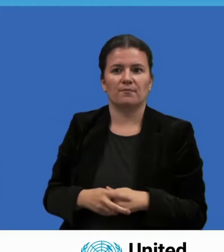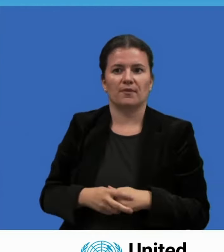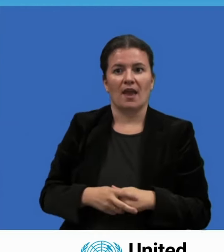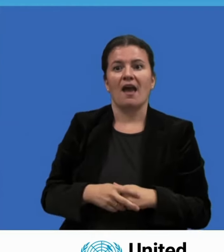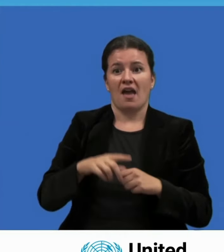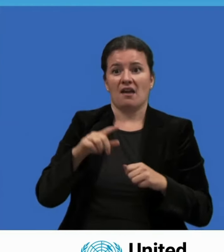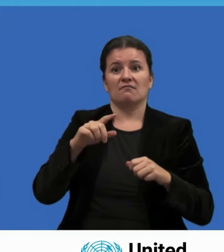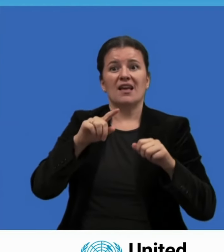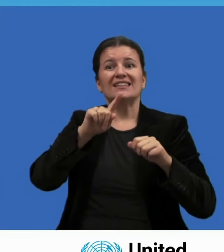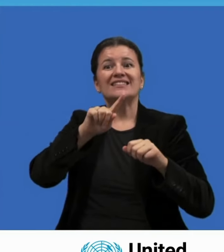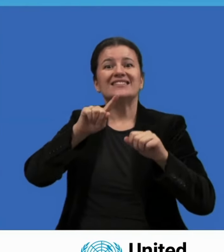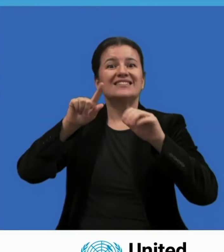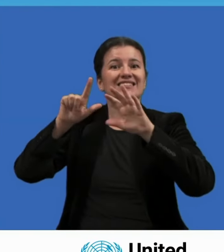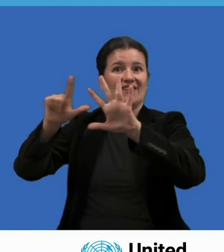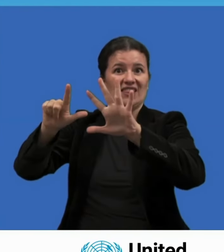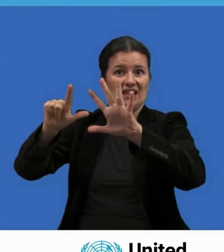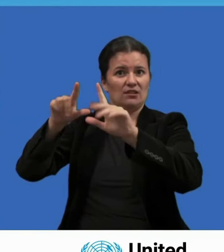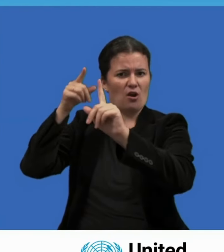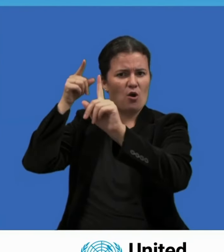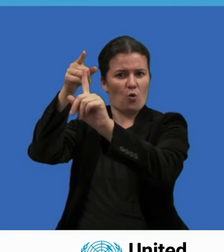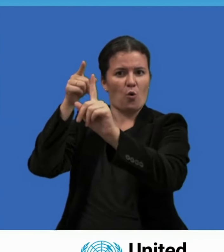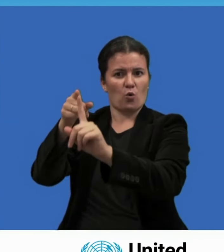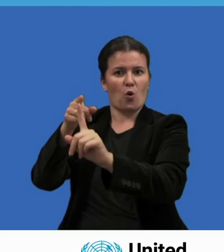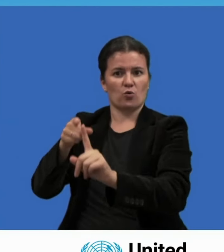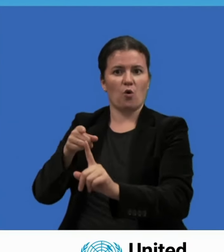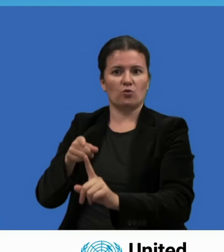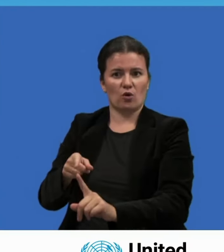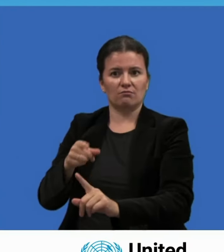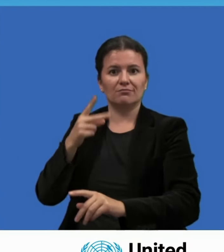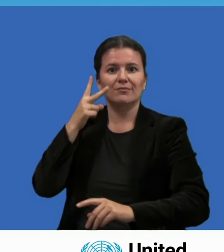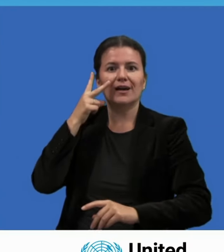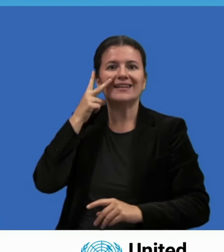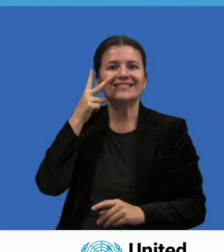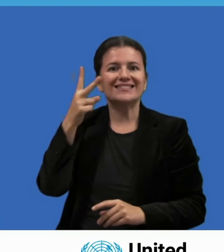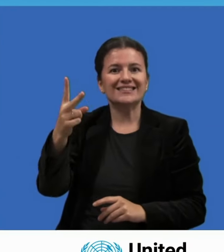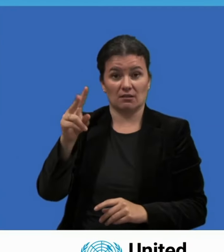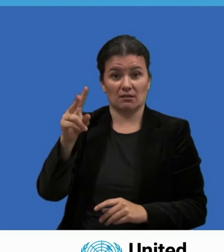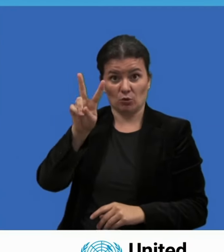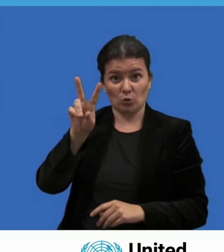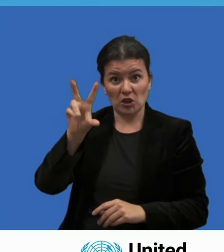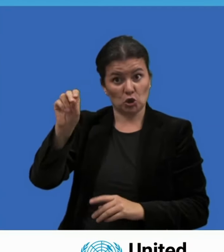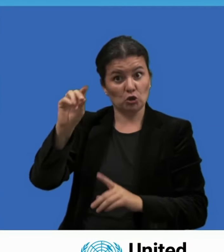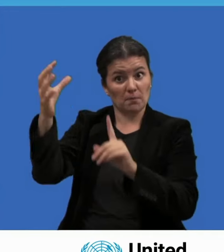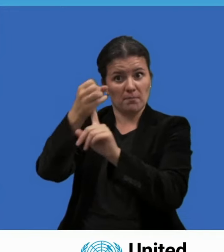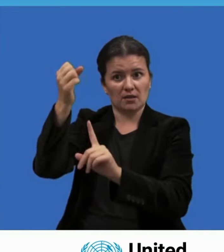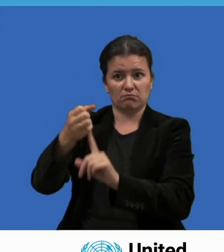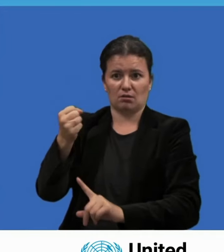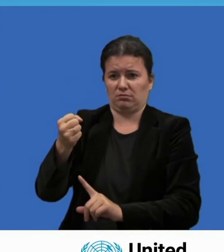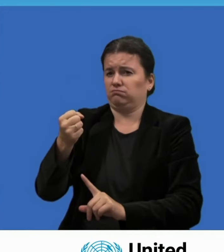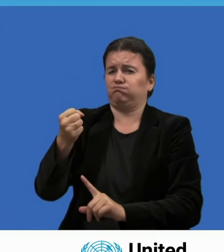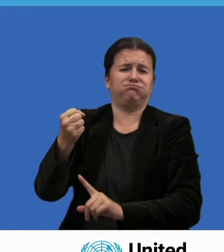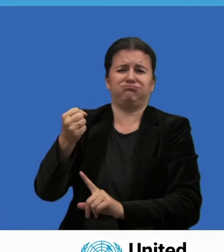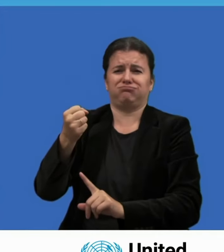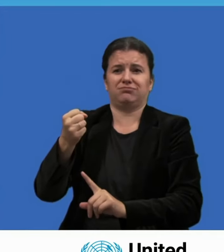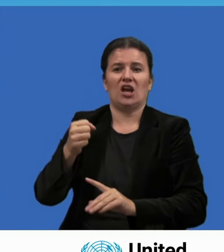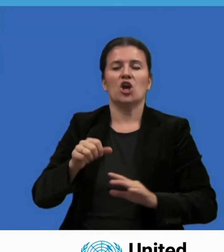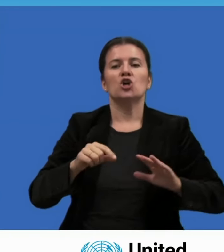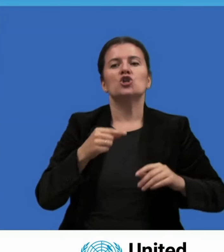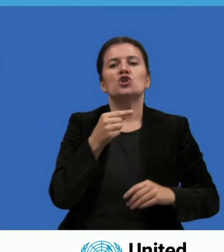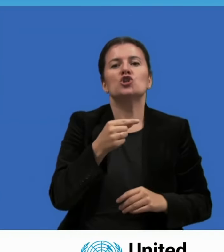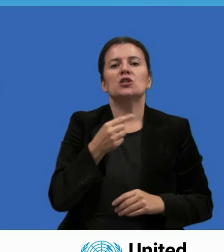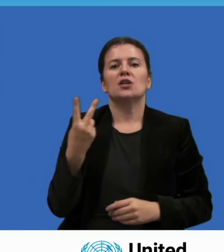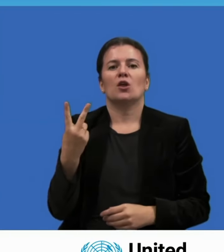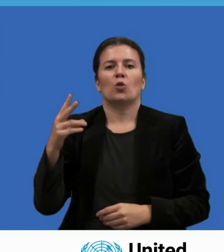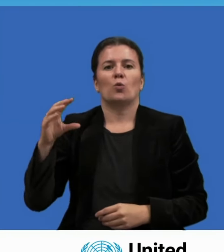G20, o Brasil lançará uma aliança global contra a fome e a pobreza para acelerar a superação desses